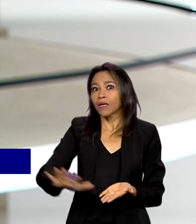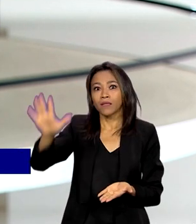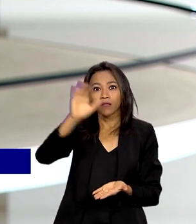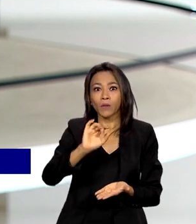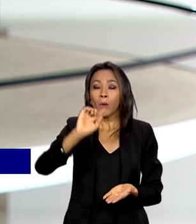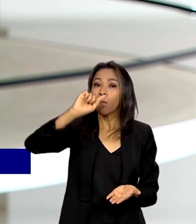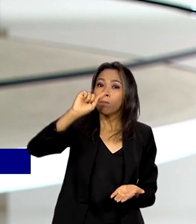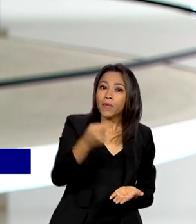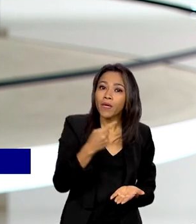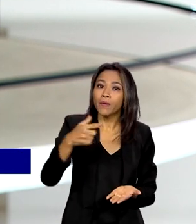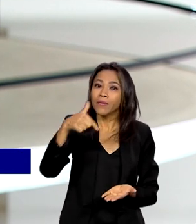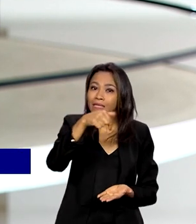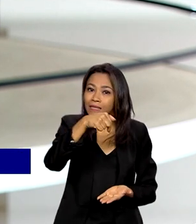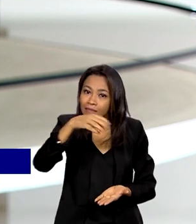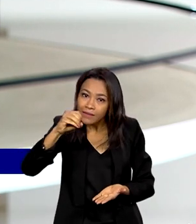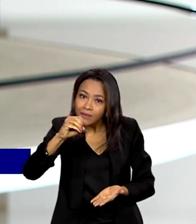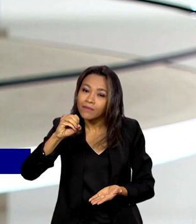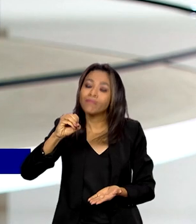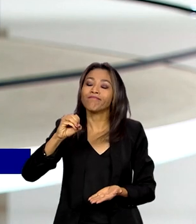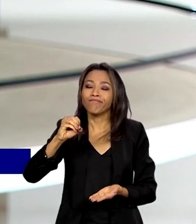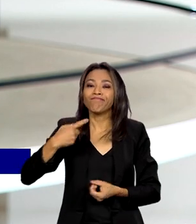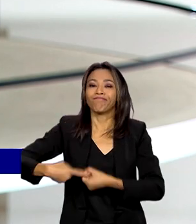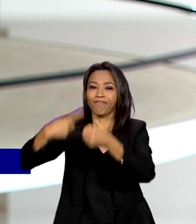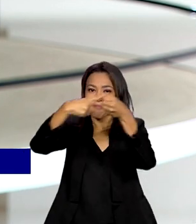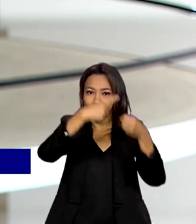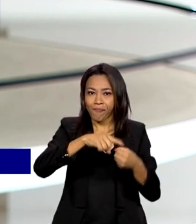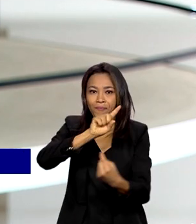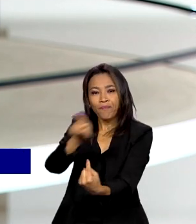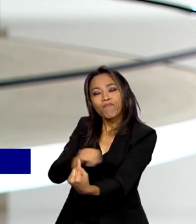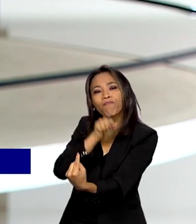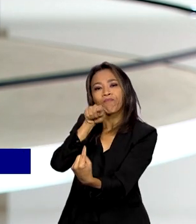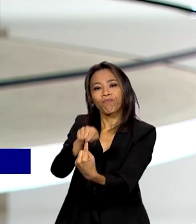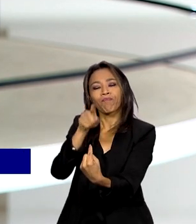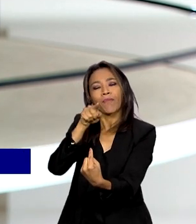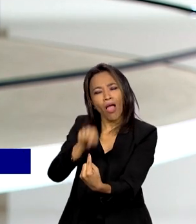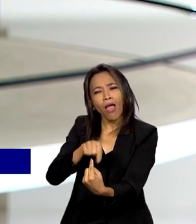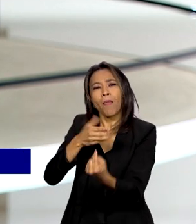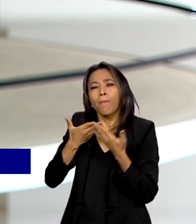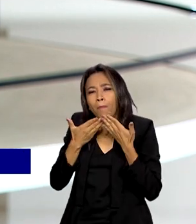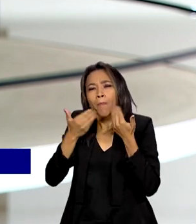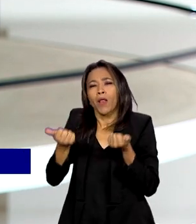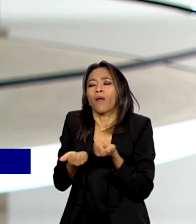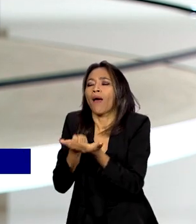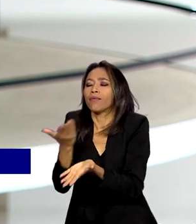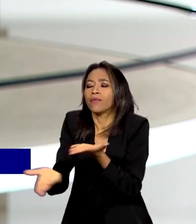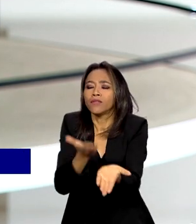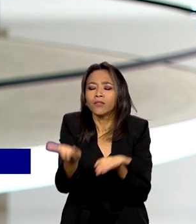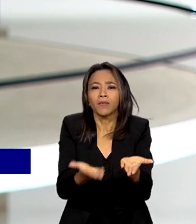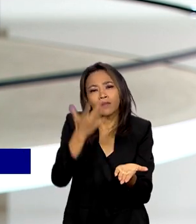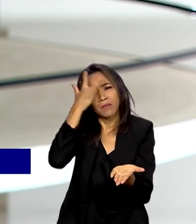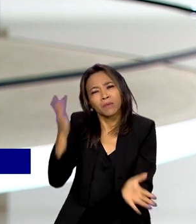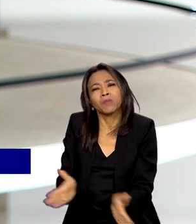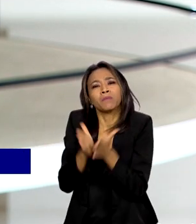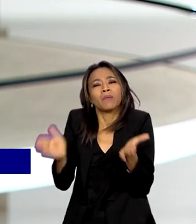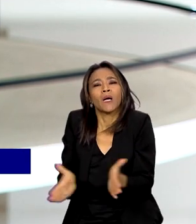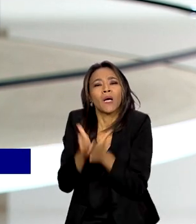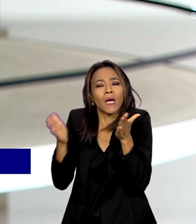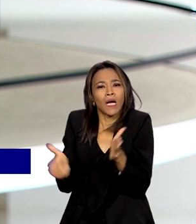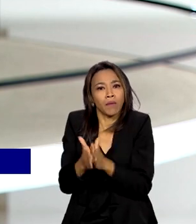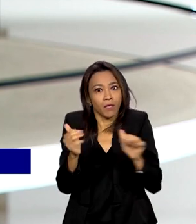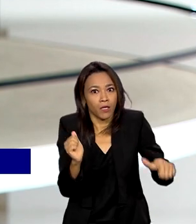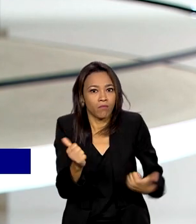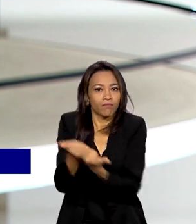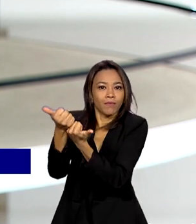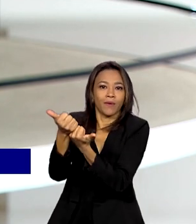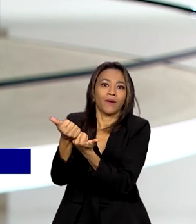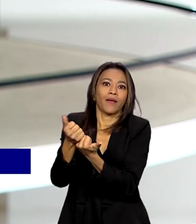municípios. A medida tem o objetivo de melhorar o atendimento da população mais carente e fortalecer